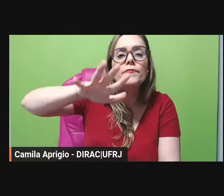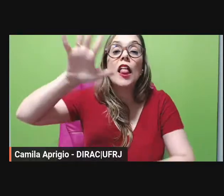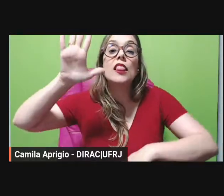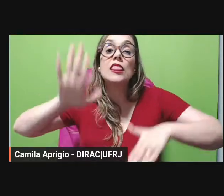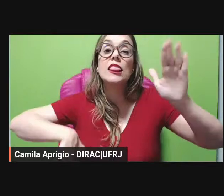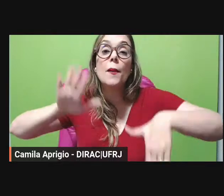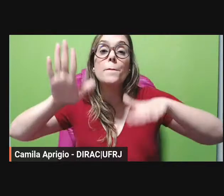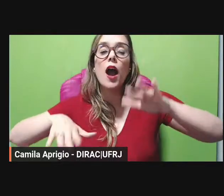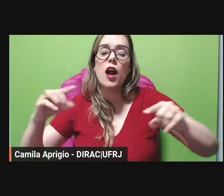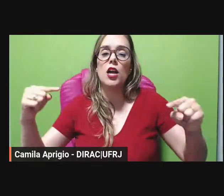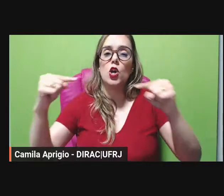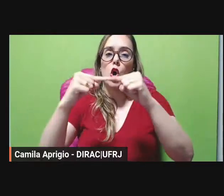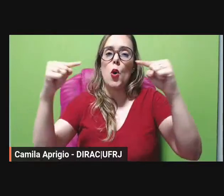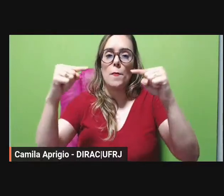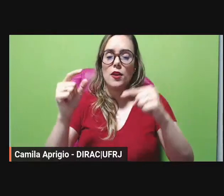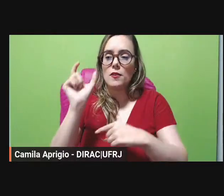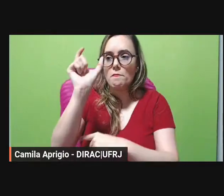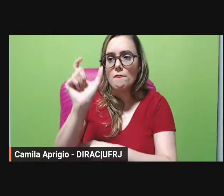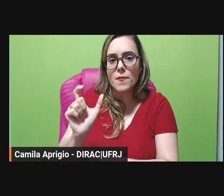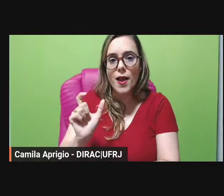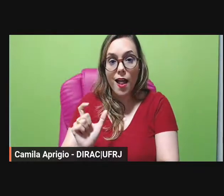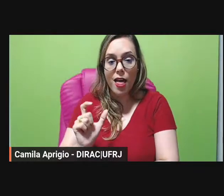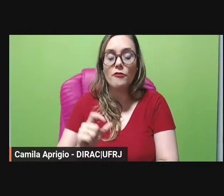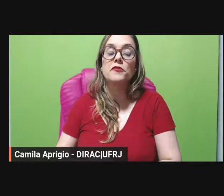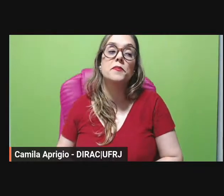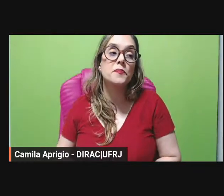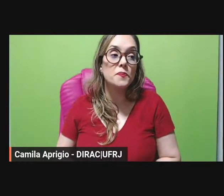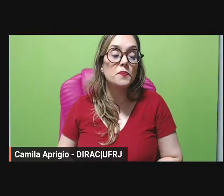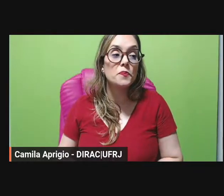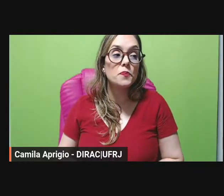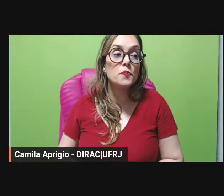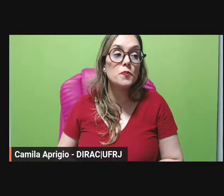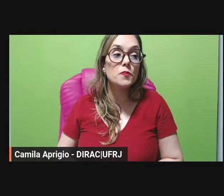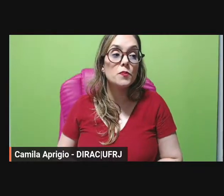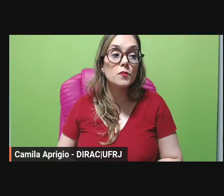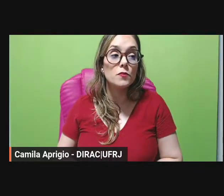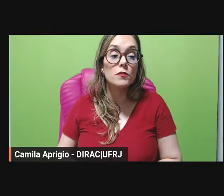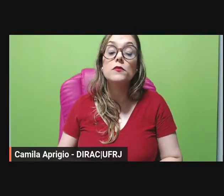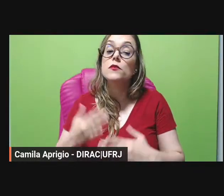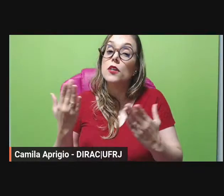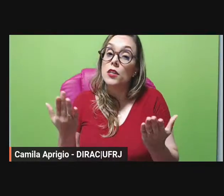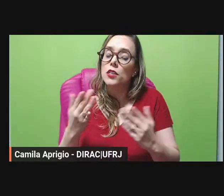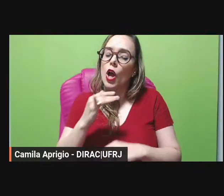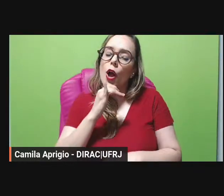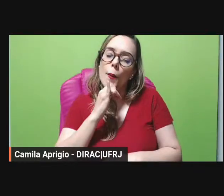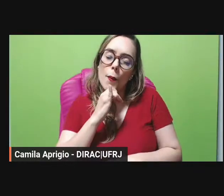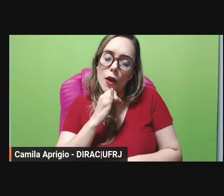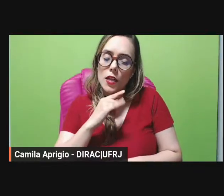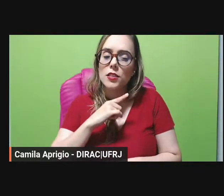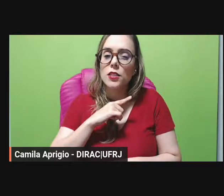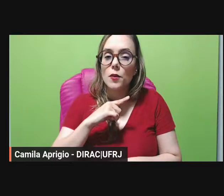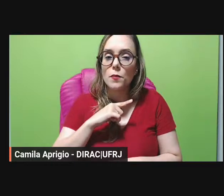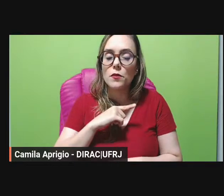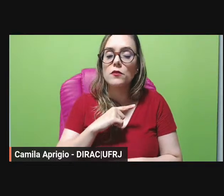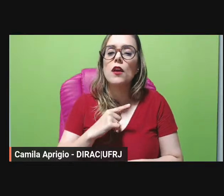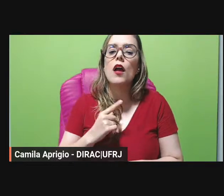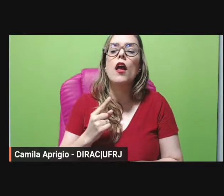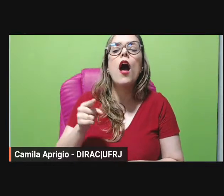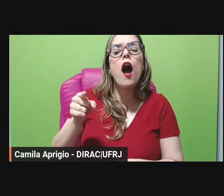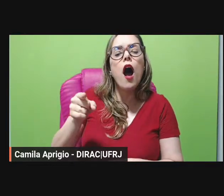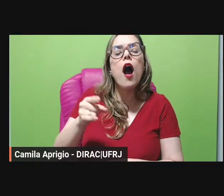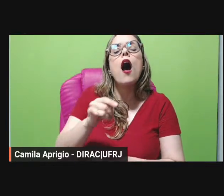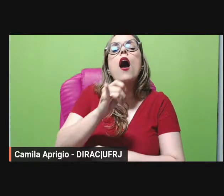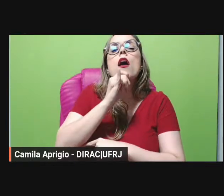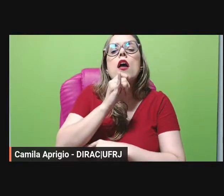palavra exemplo né então o Aristóteles diz que o exemplo retórico